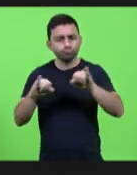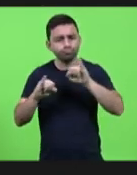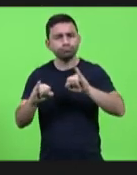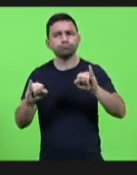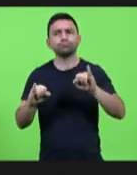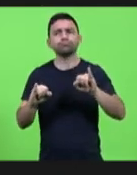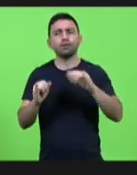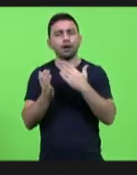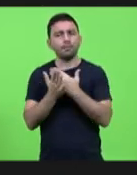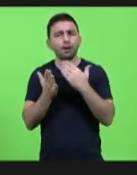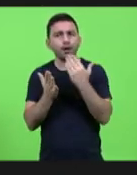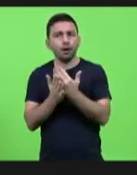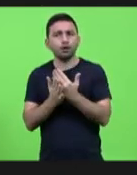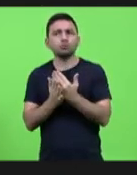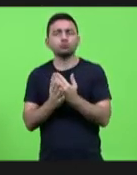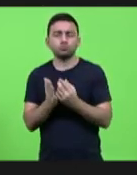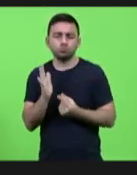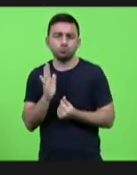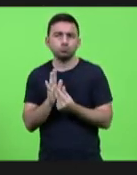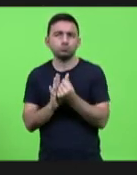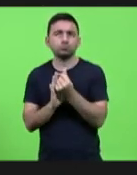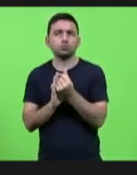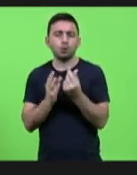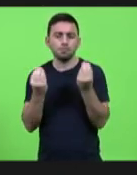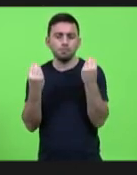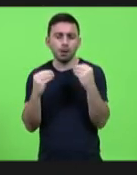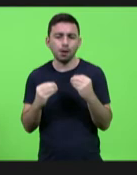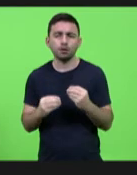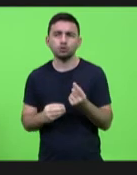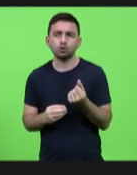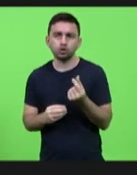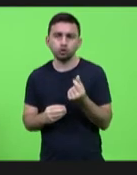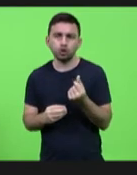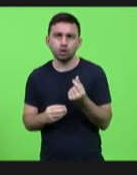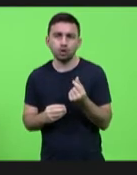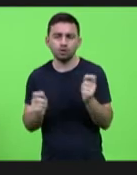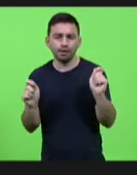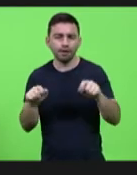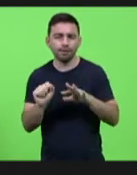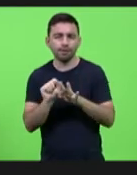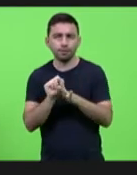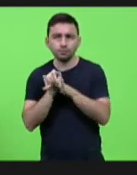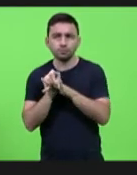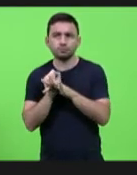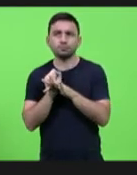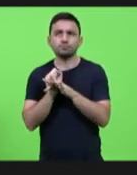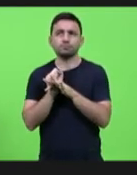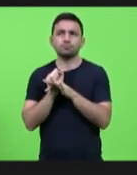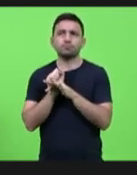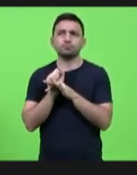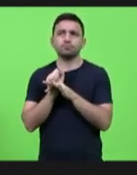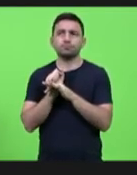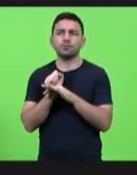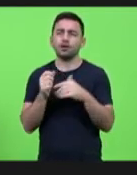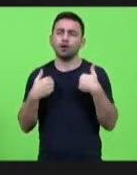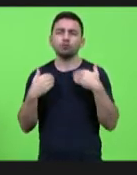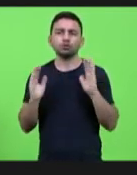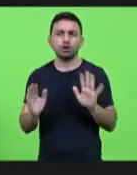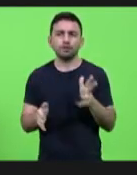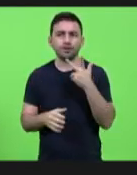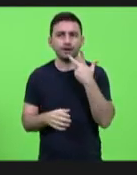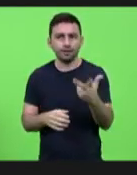aí no orçamento a inclusão de recursos que garantam que aquilo que eu falei antes que